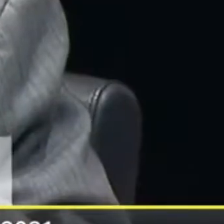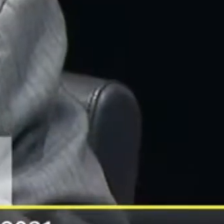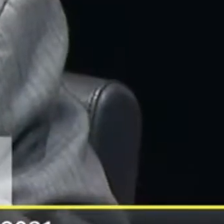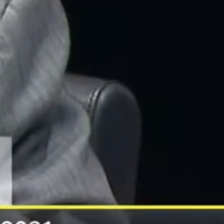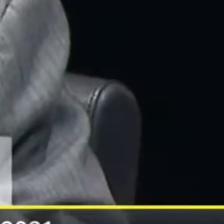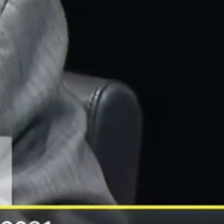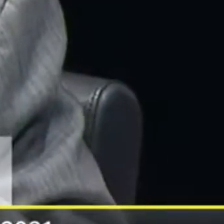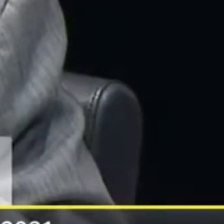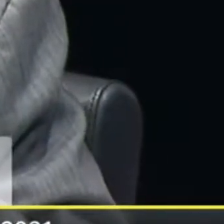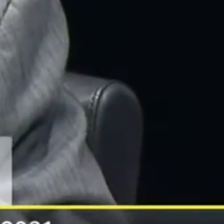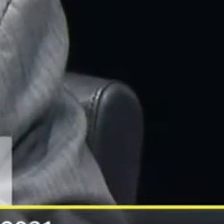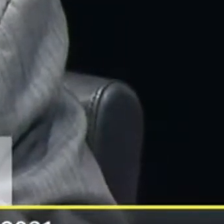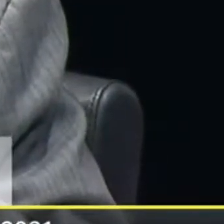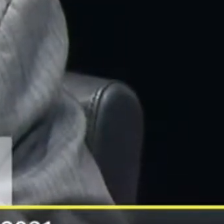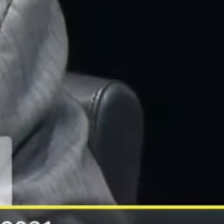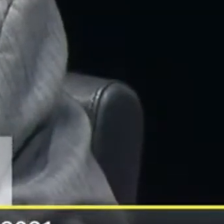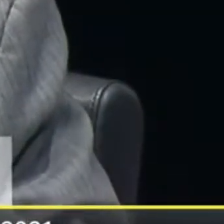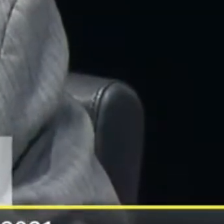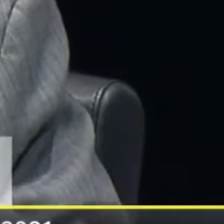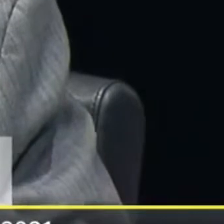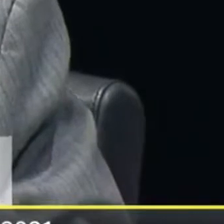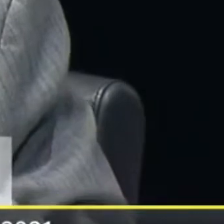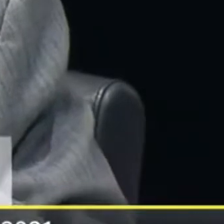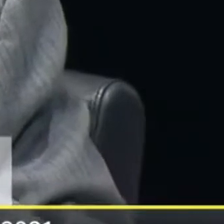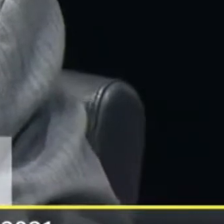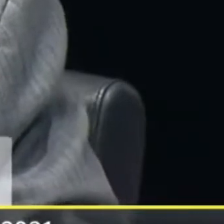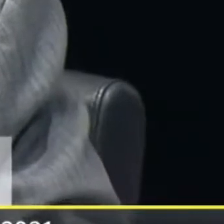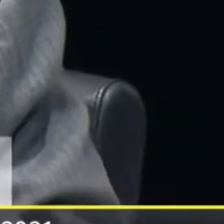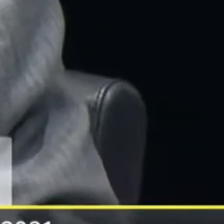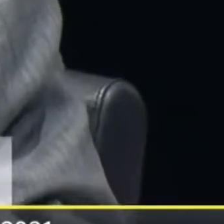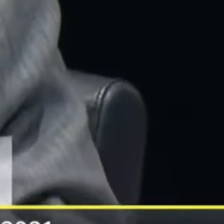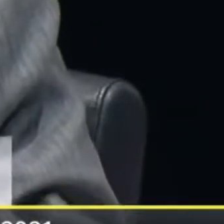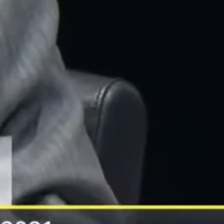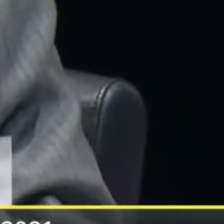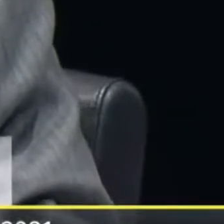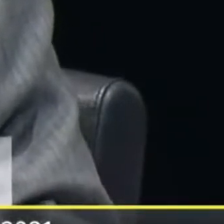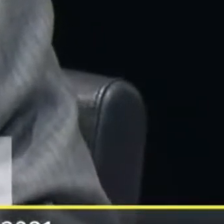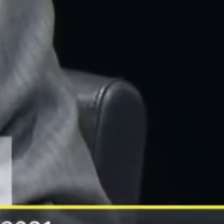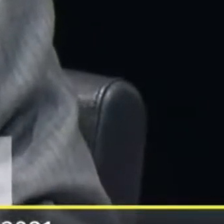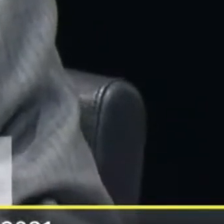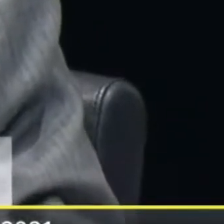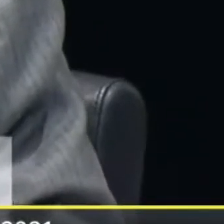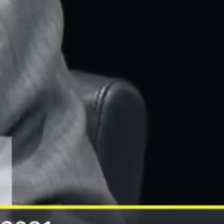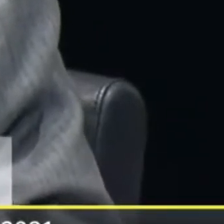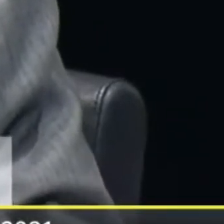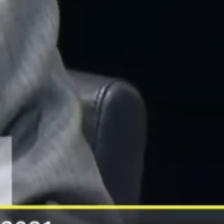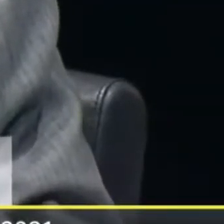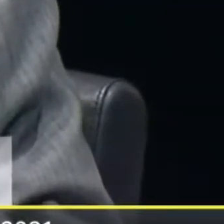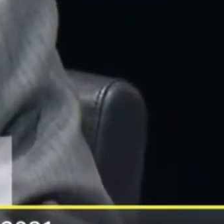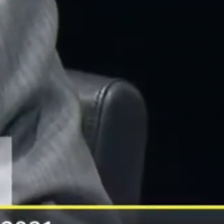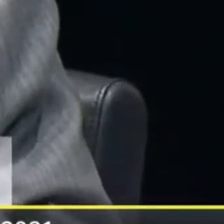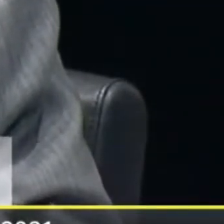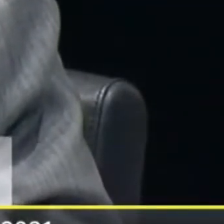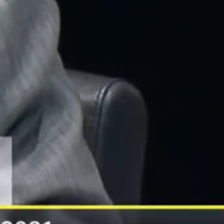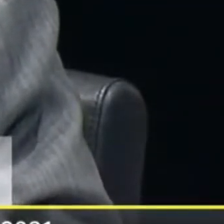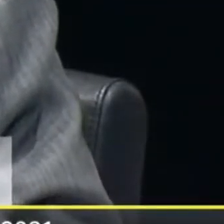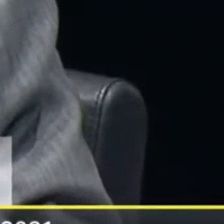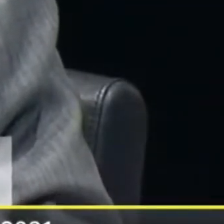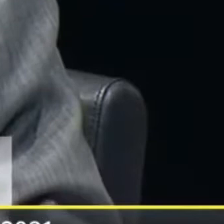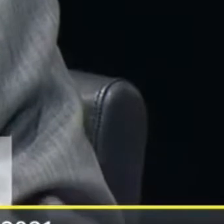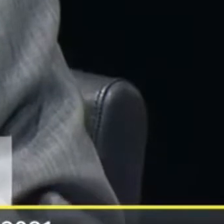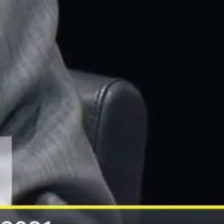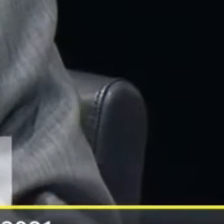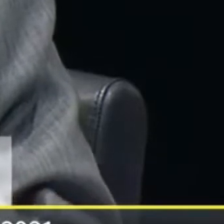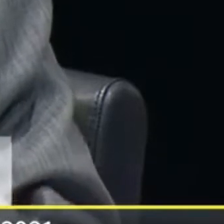WhatsApp Muita gente Nos assistindo Nas redes sociais Na TV Na TV Assembleia E também No Facebook Da TV